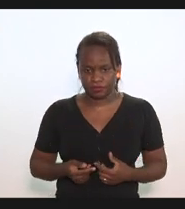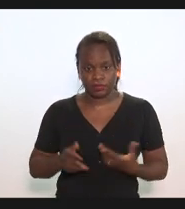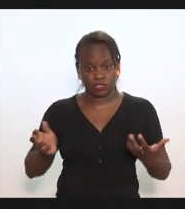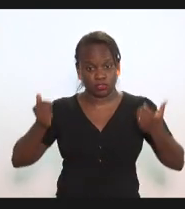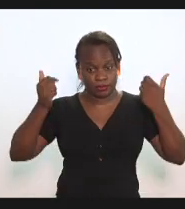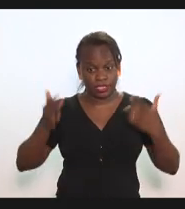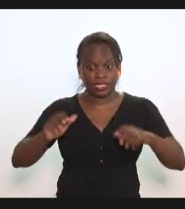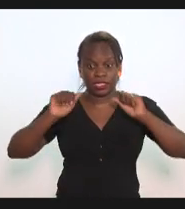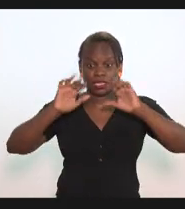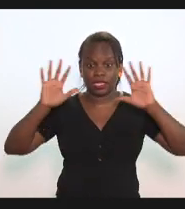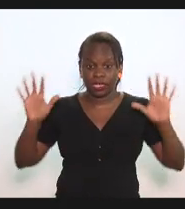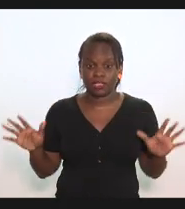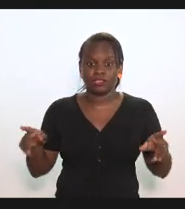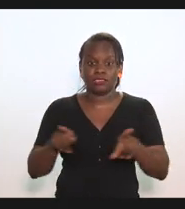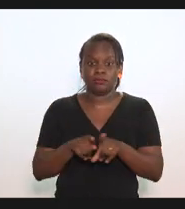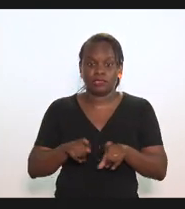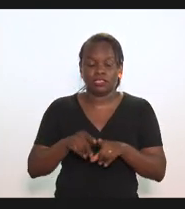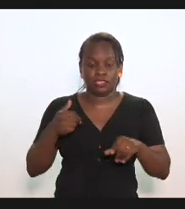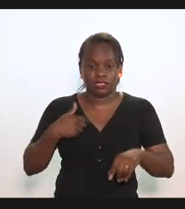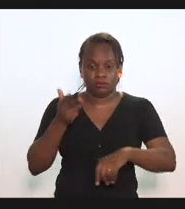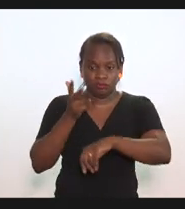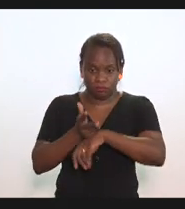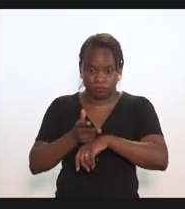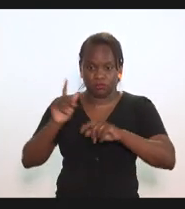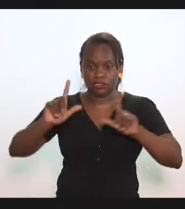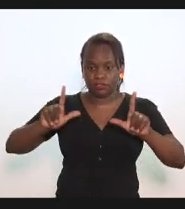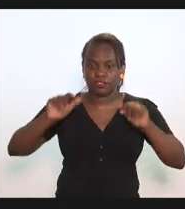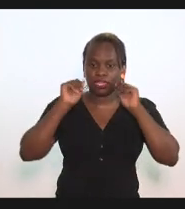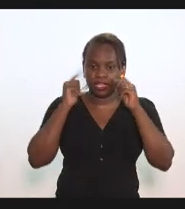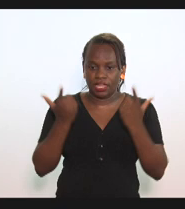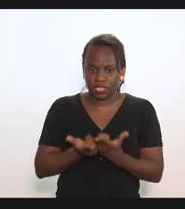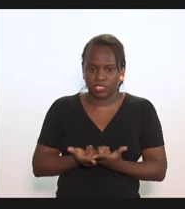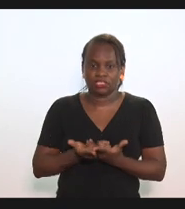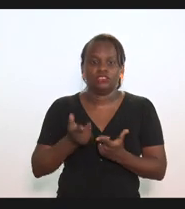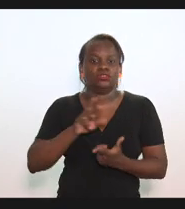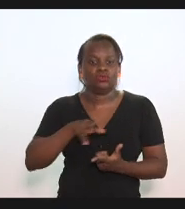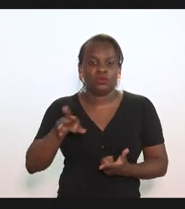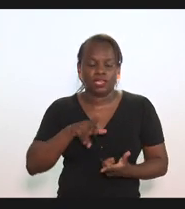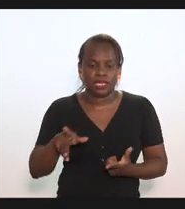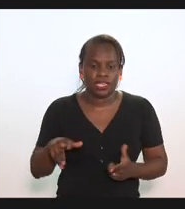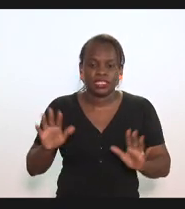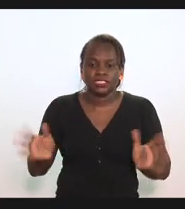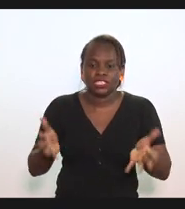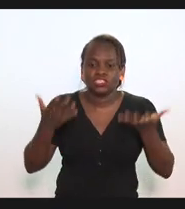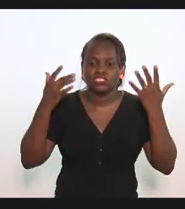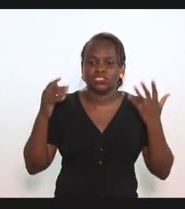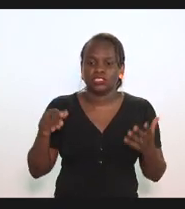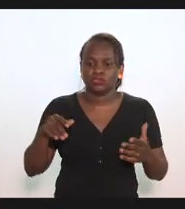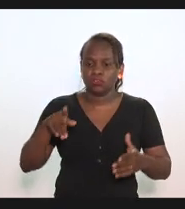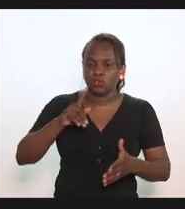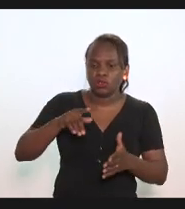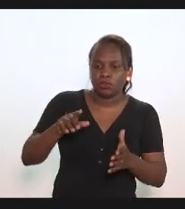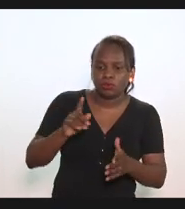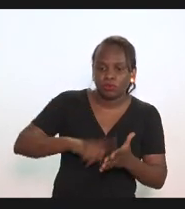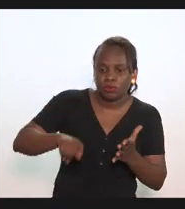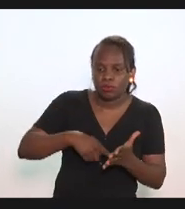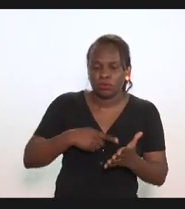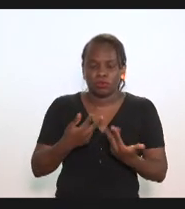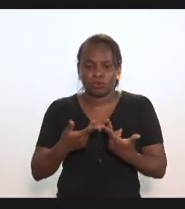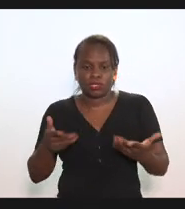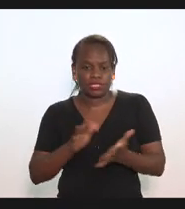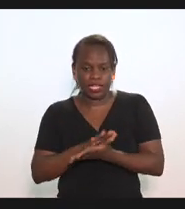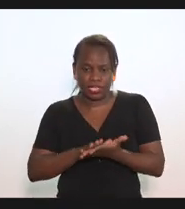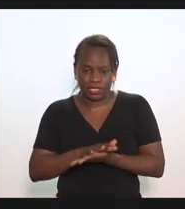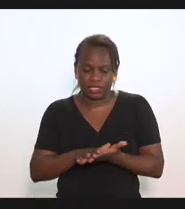deixar claro como estamos sendo transmitidos aqui pela TV Alerj que não se trata de incentivo de isenção nem algo do tipo